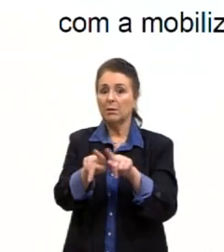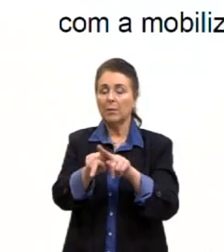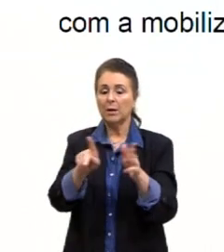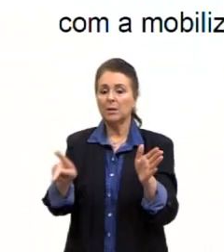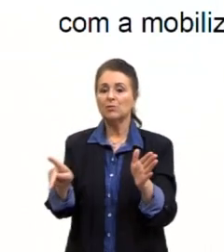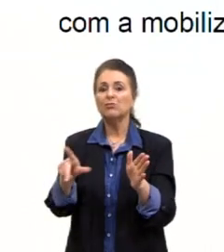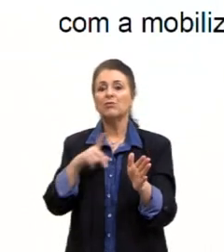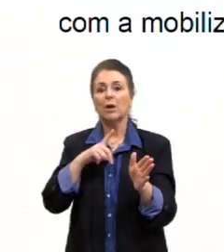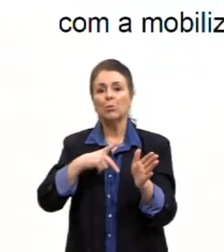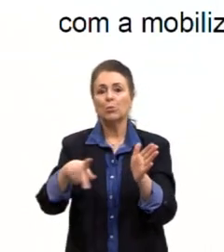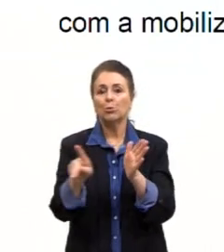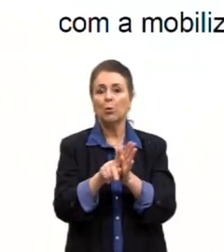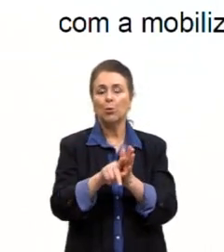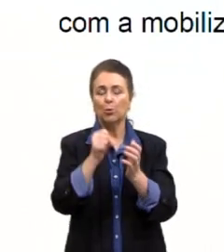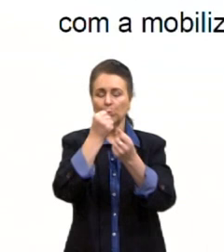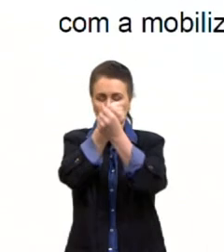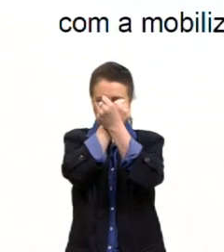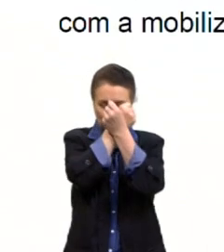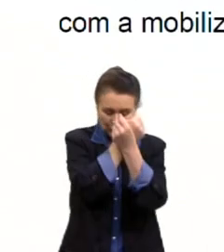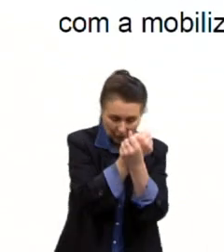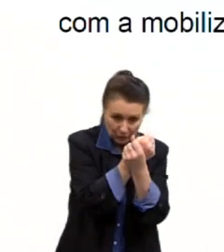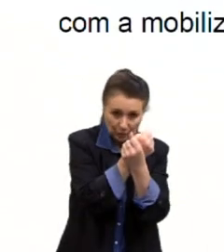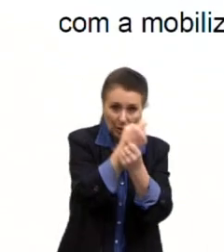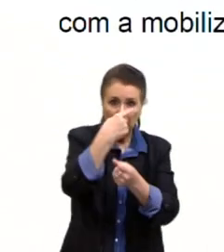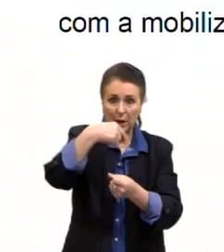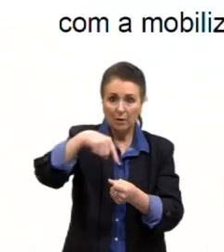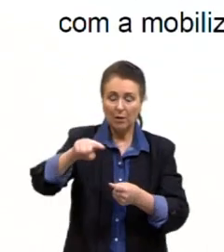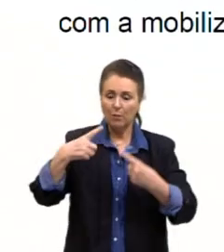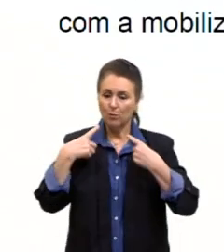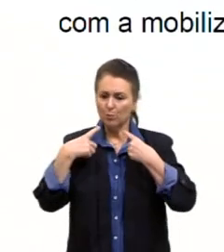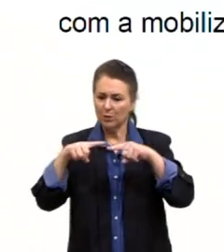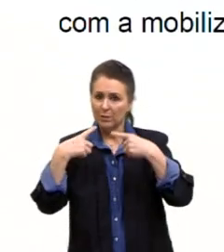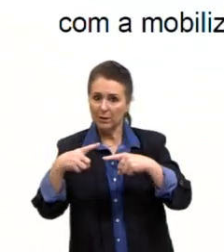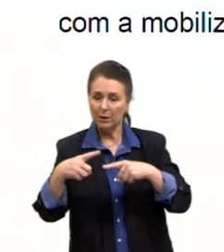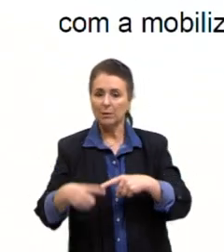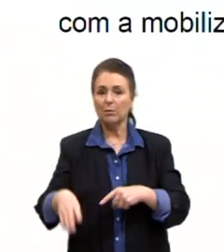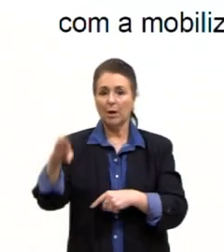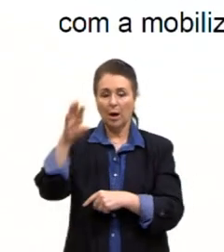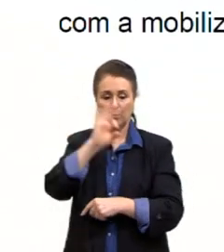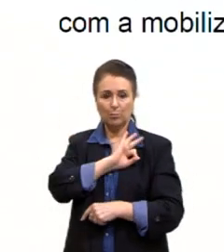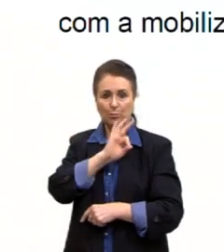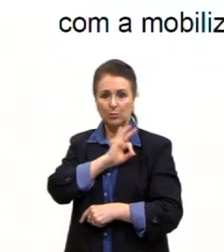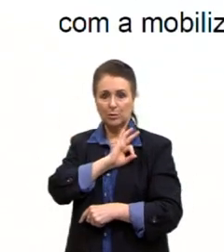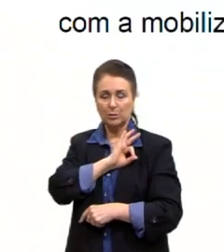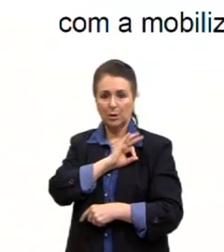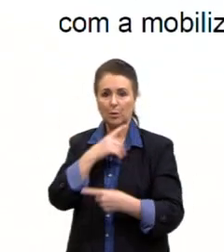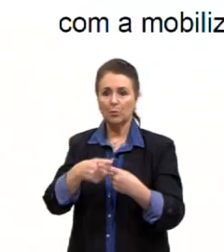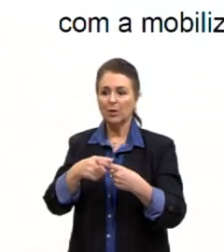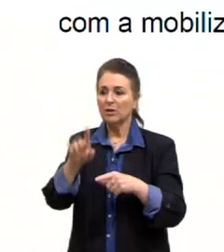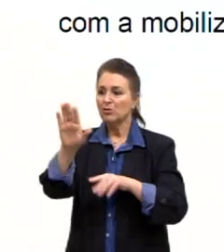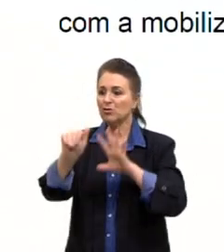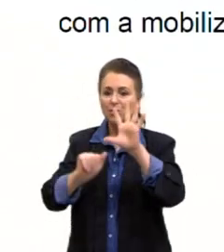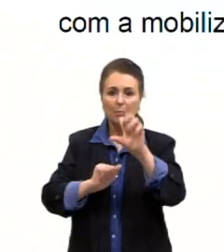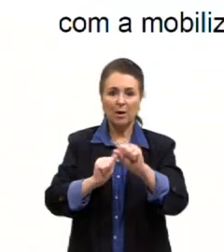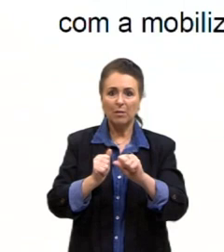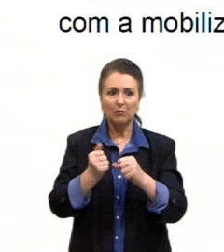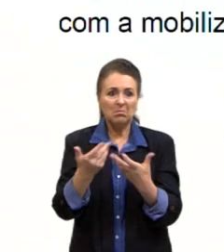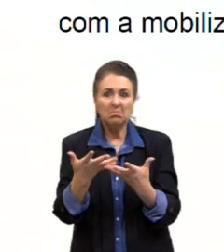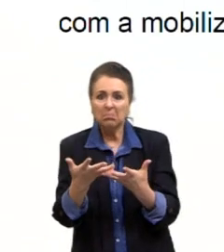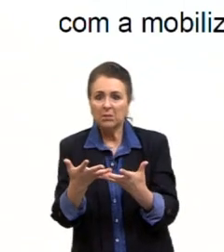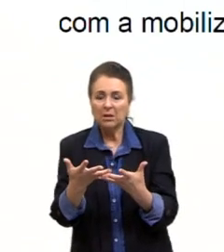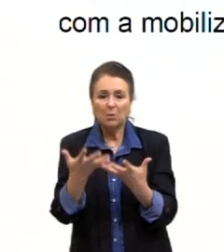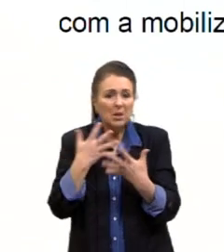escravos. Levavam seu protesto às autoridades policiais pelo recrutamento sem permissão. Conseguimos